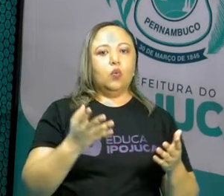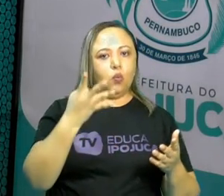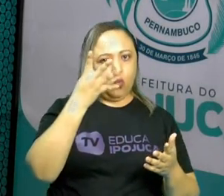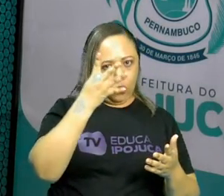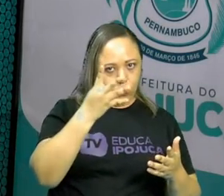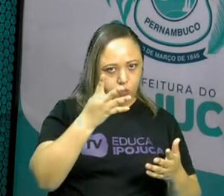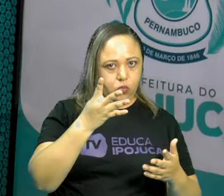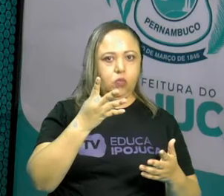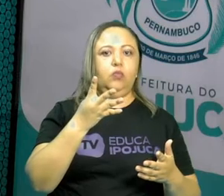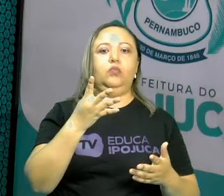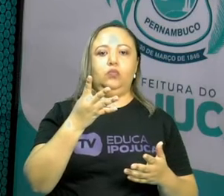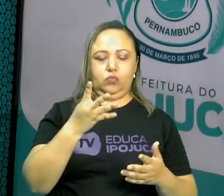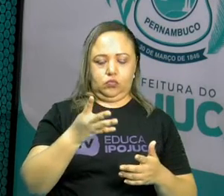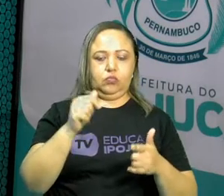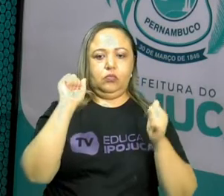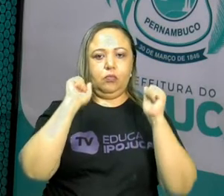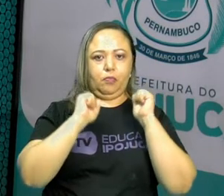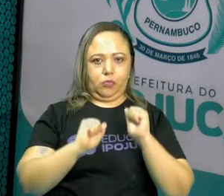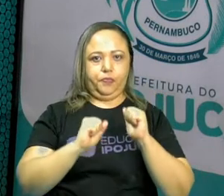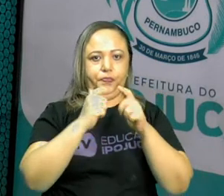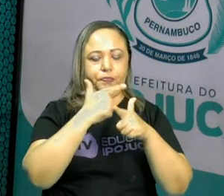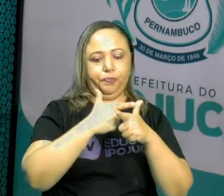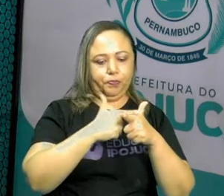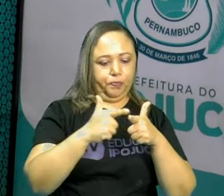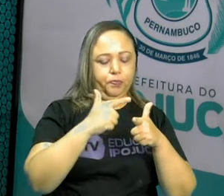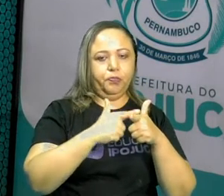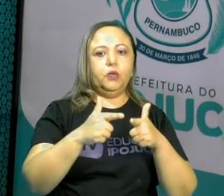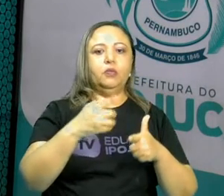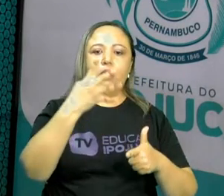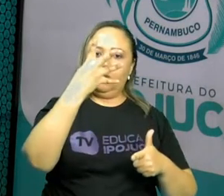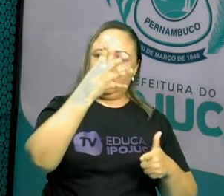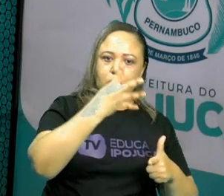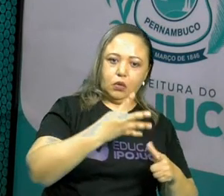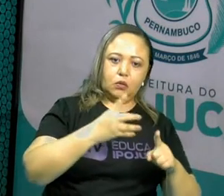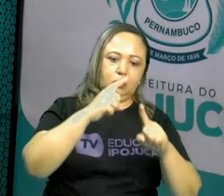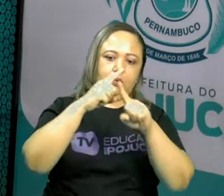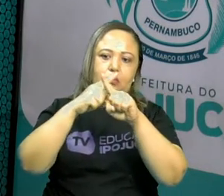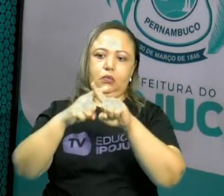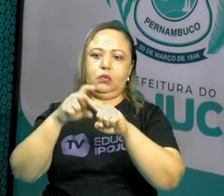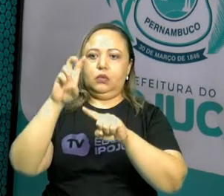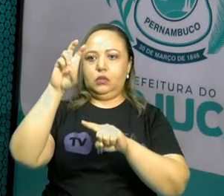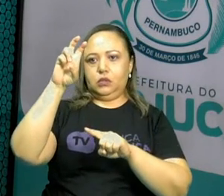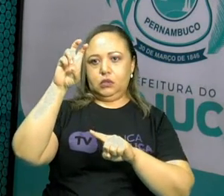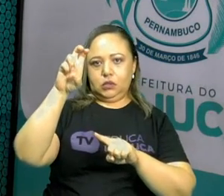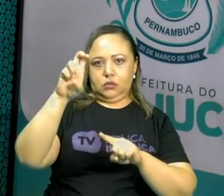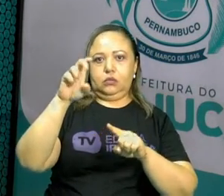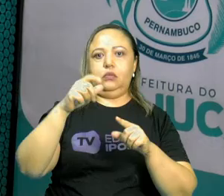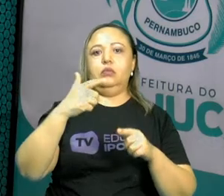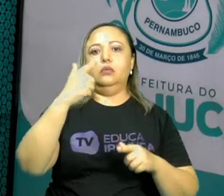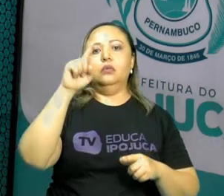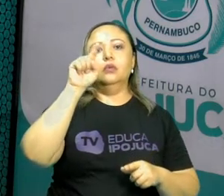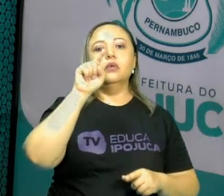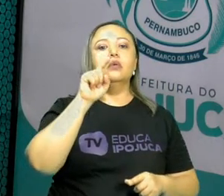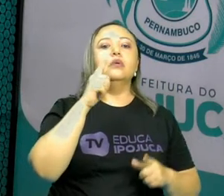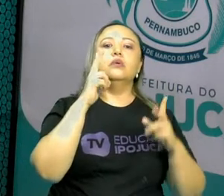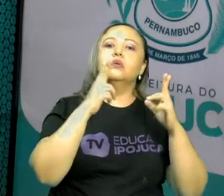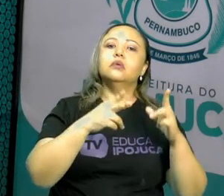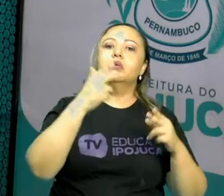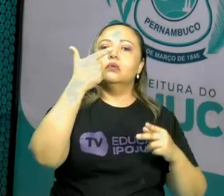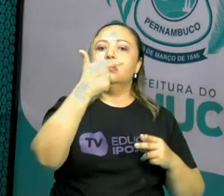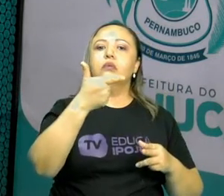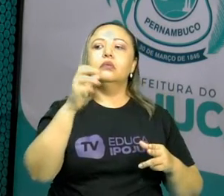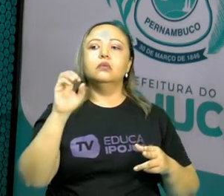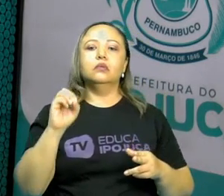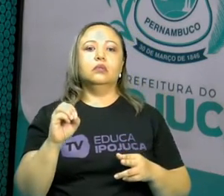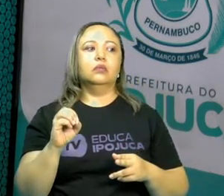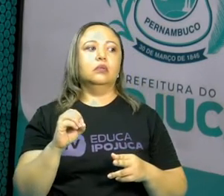4 dá para dividir. 4 vezes 5 é 20. Logo, esses dois números